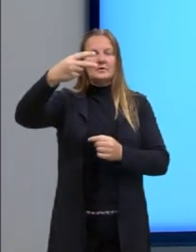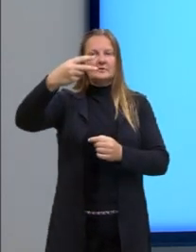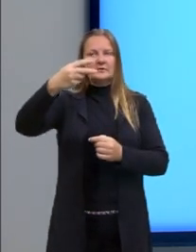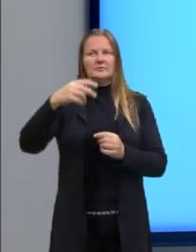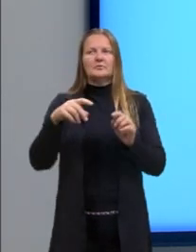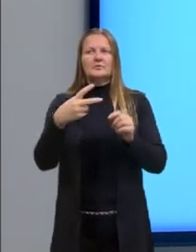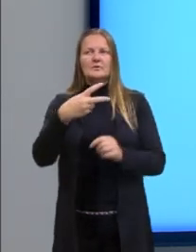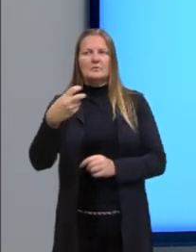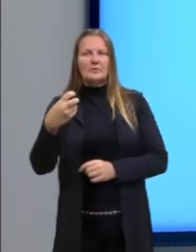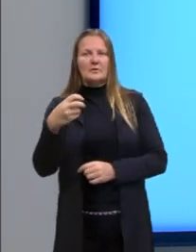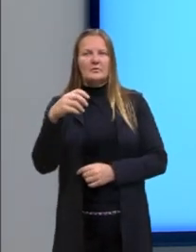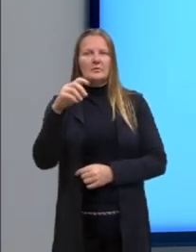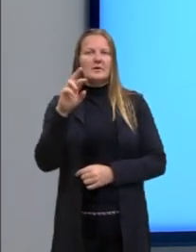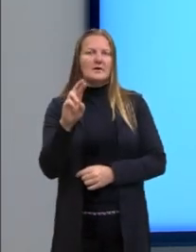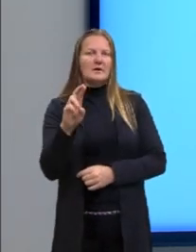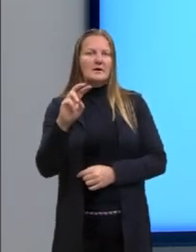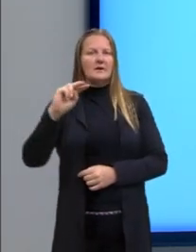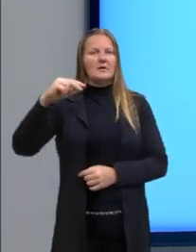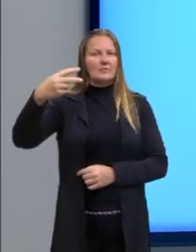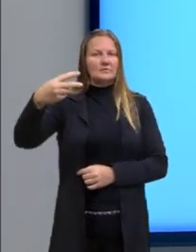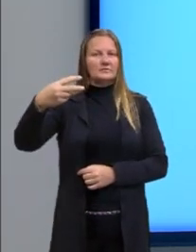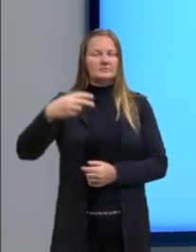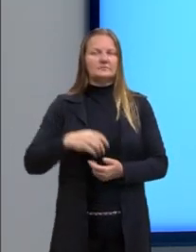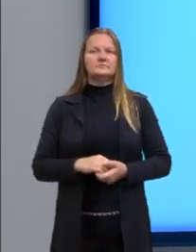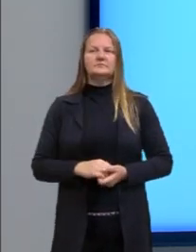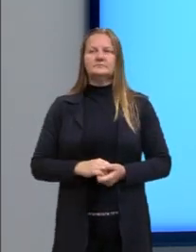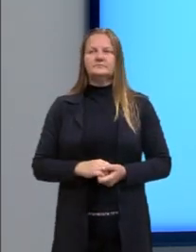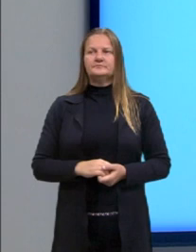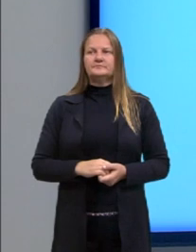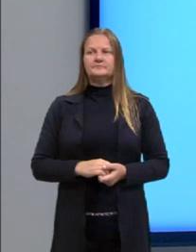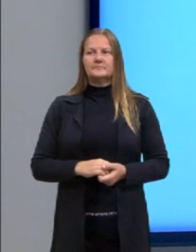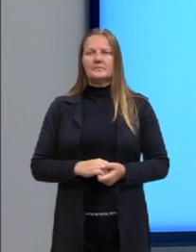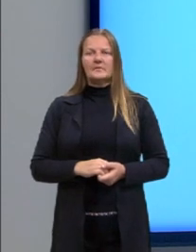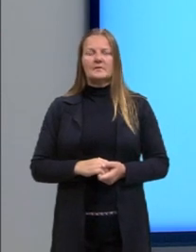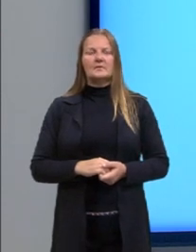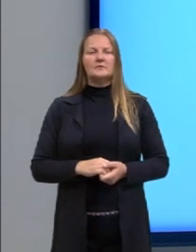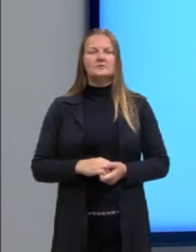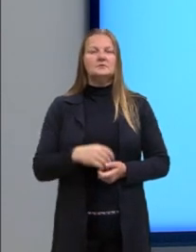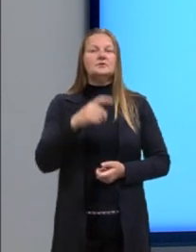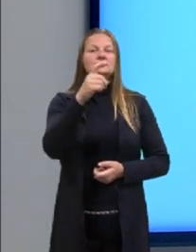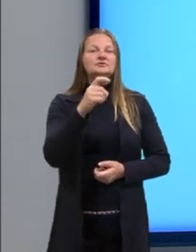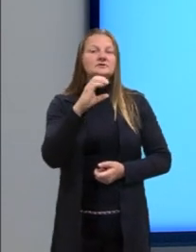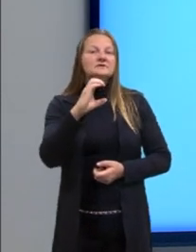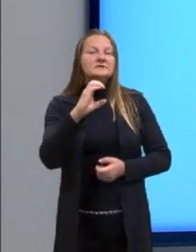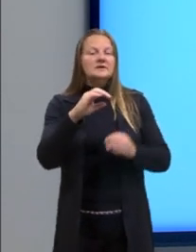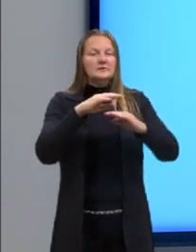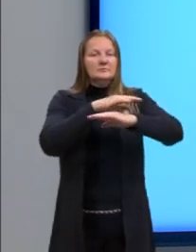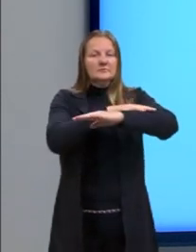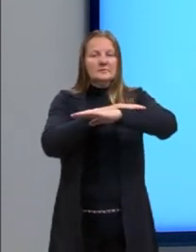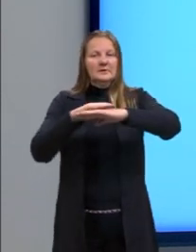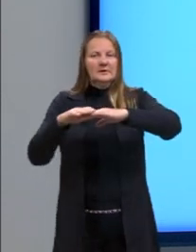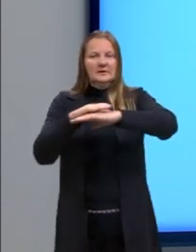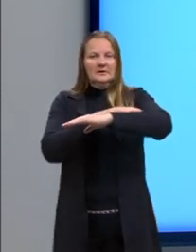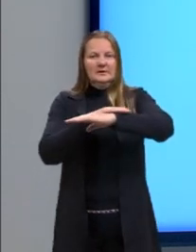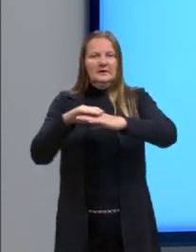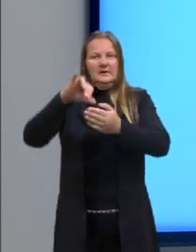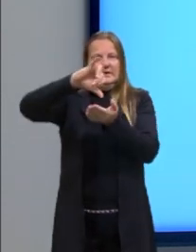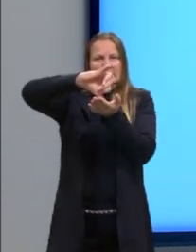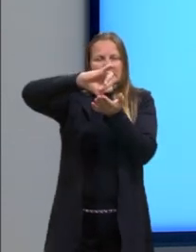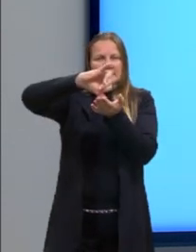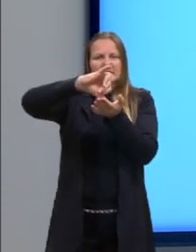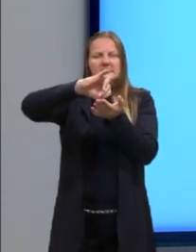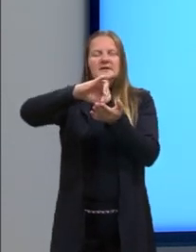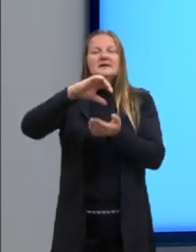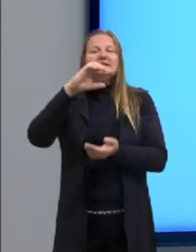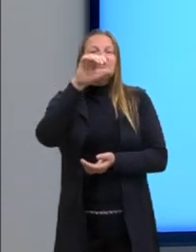igual a r ao quadrado. O xc e o yc, eles são as coordenadas do centro. O